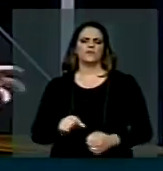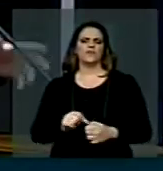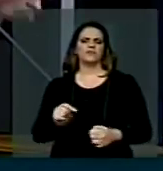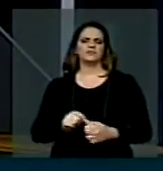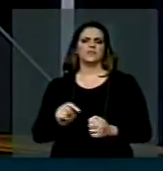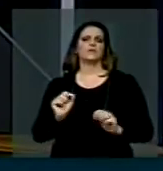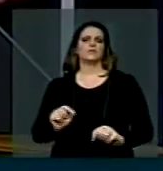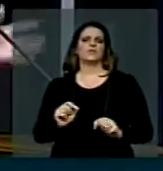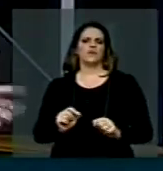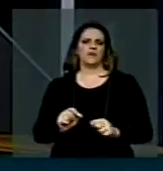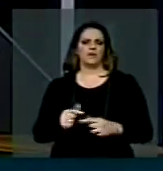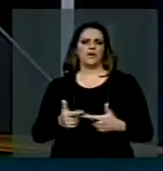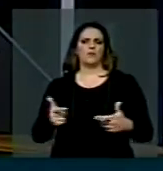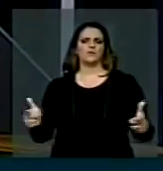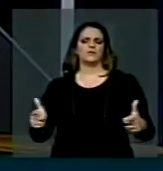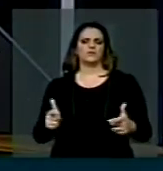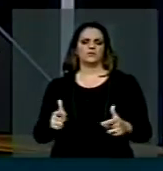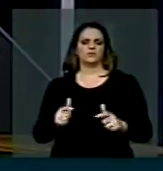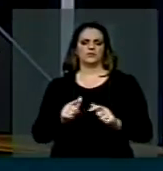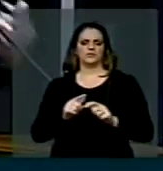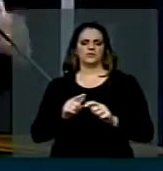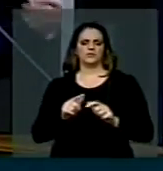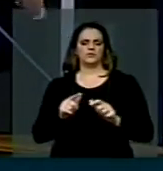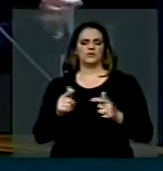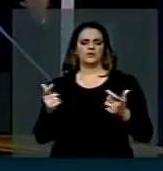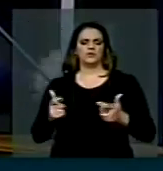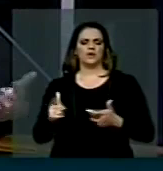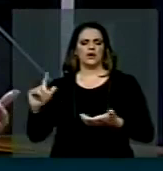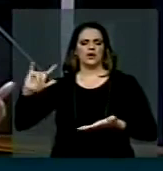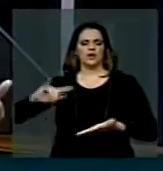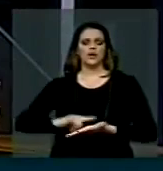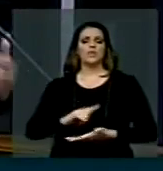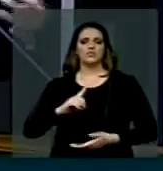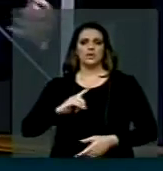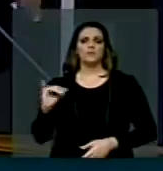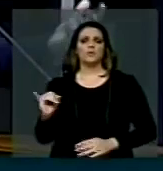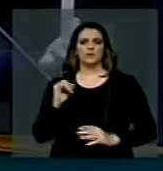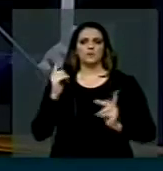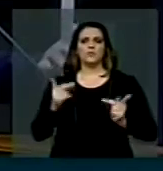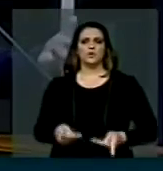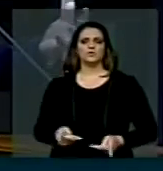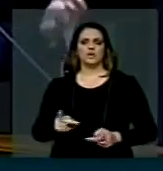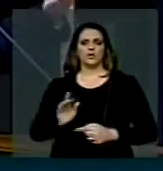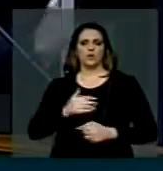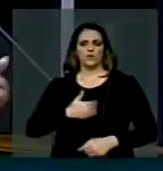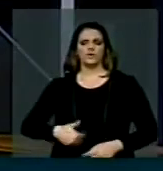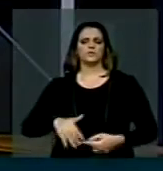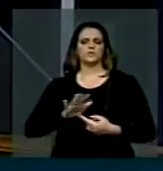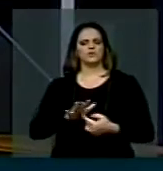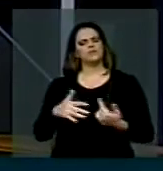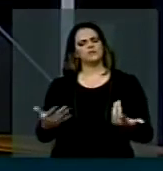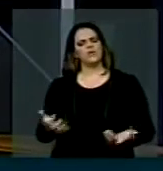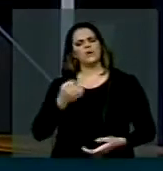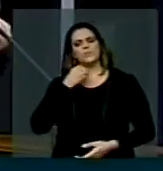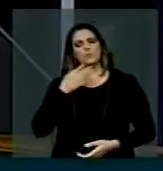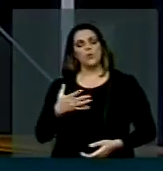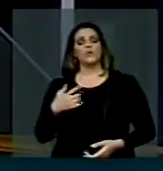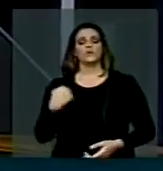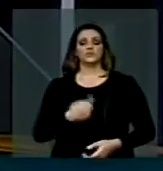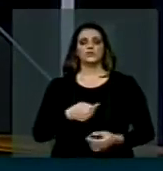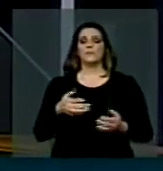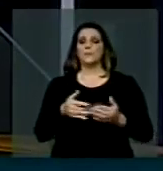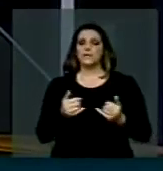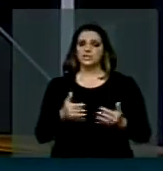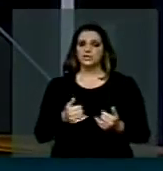em termos de expansão dos aeródromos na região norte. Tem projetos importantes para o governo mostrar também. Então, ao mesmo tempo que nós vamos estar